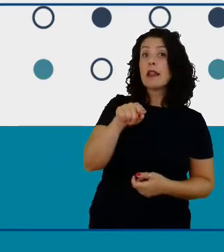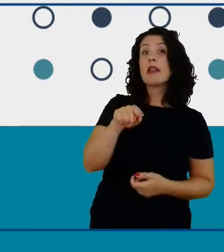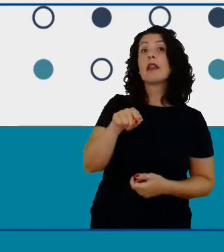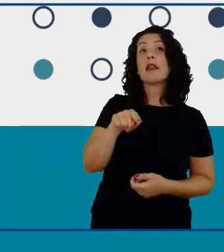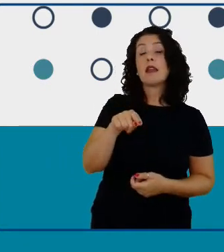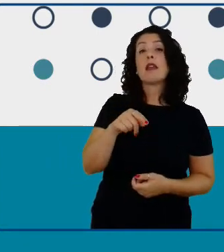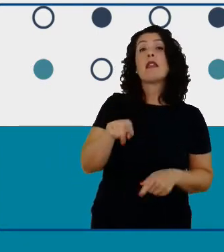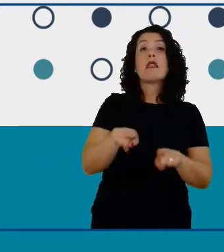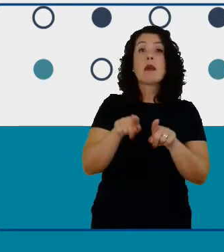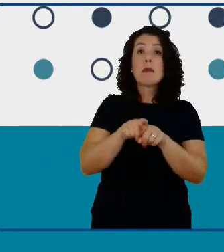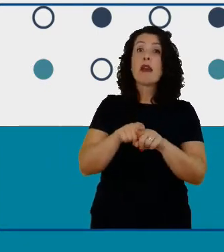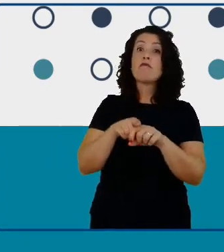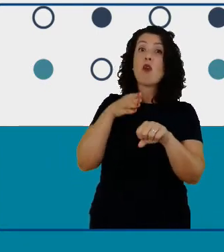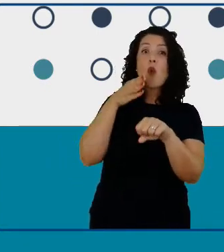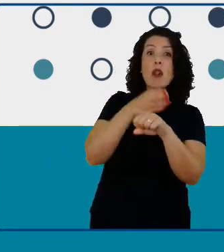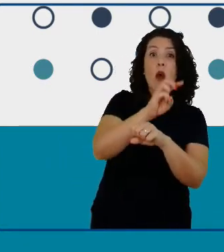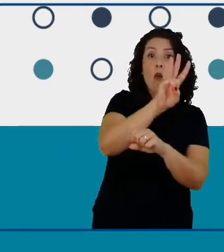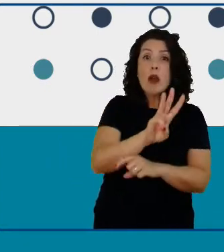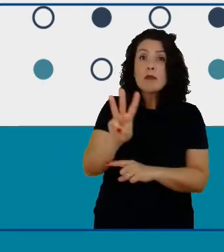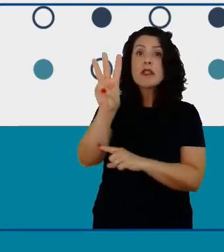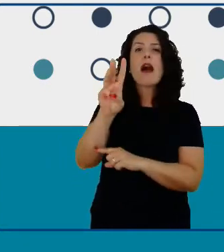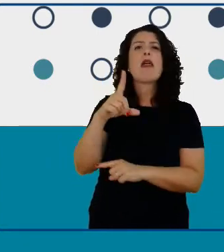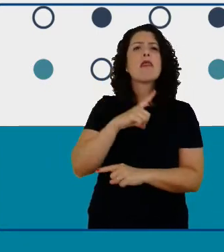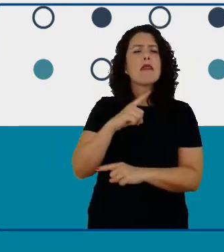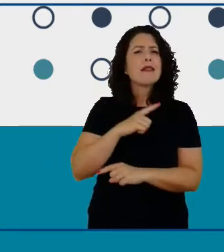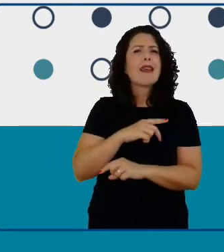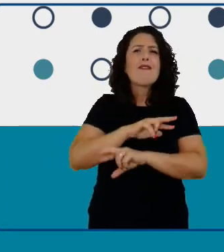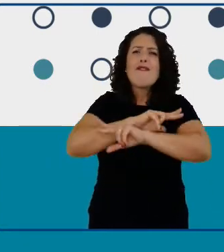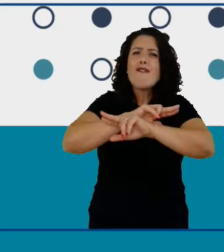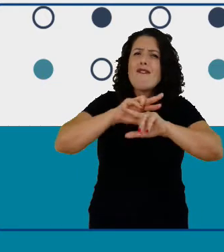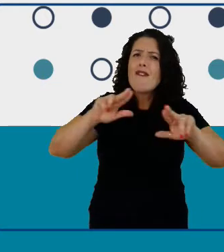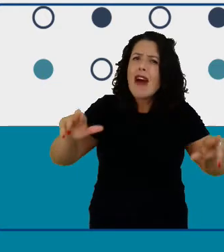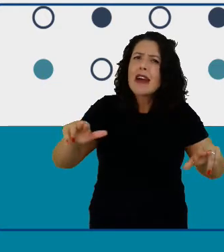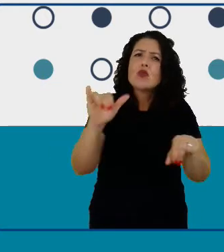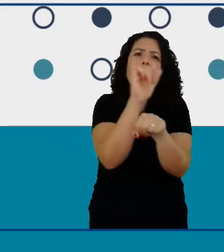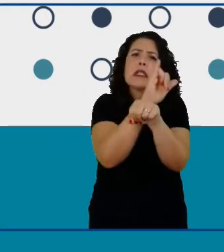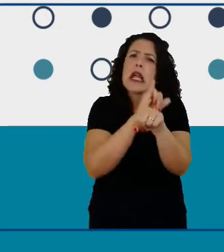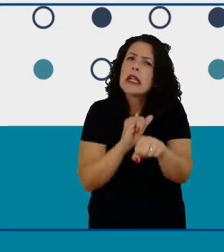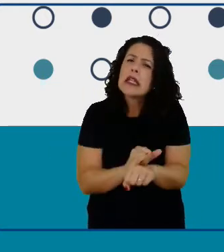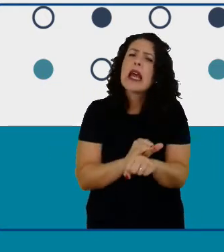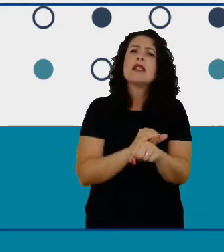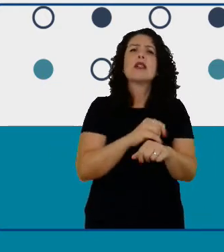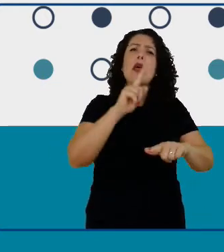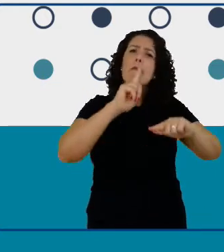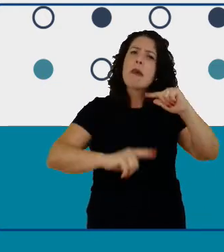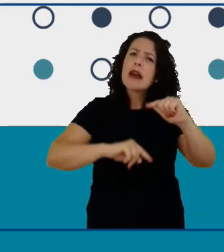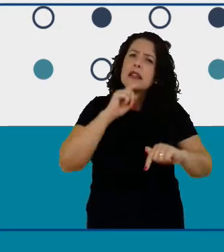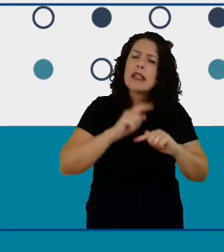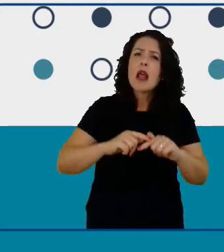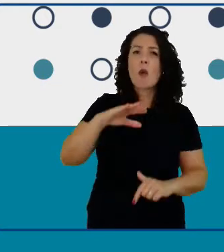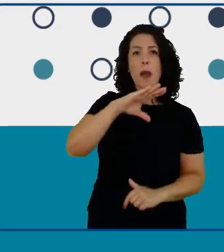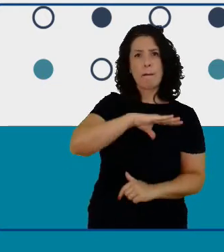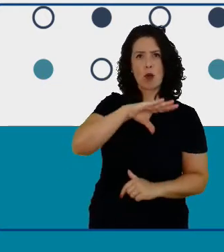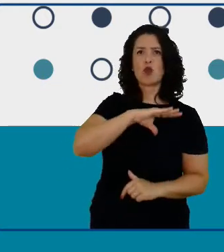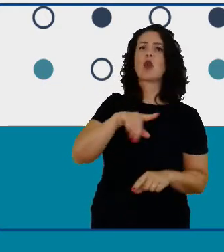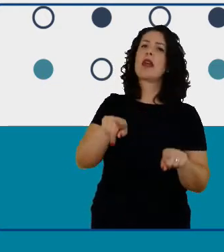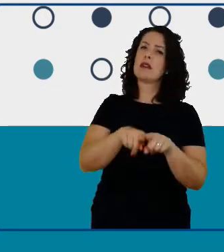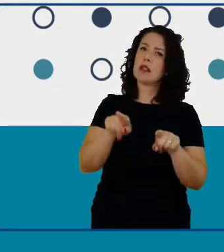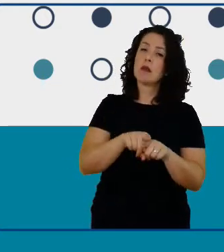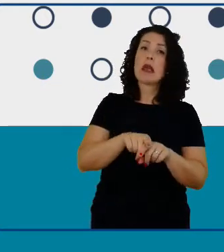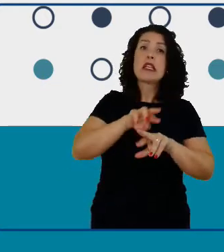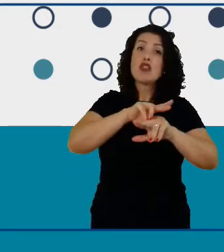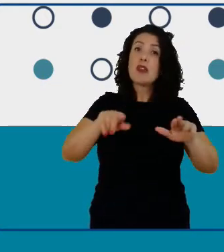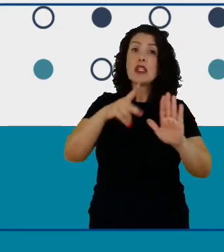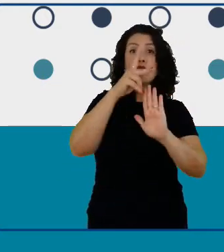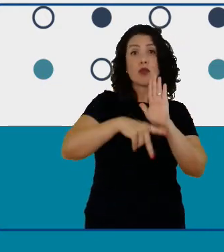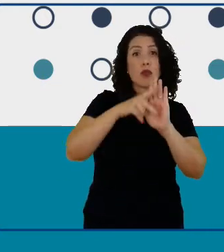porque eles têm recursos em português sobre os diferentes projetos que estão acontecendo nesse